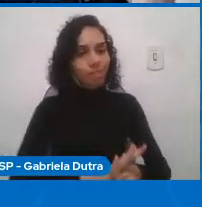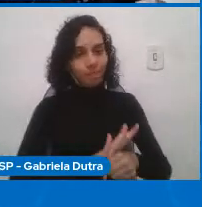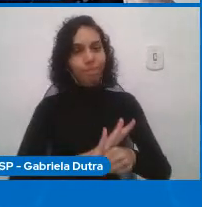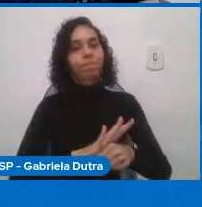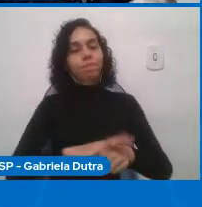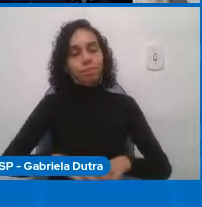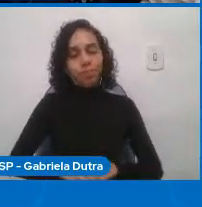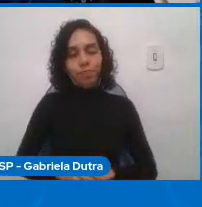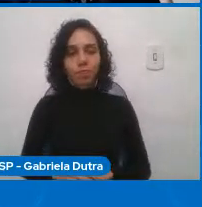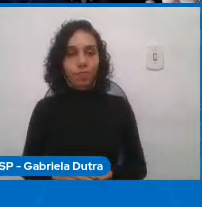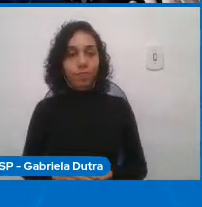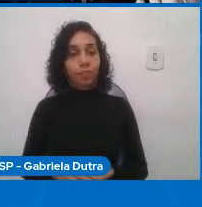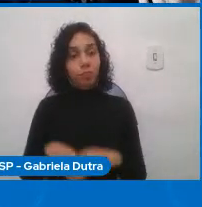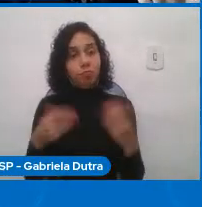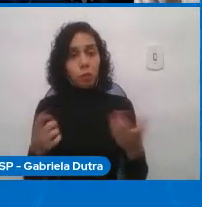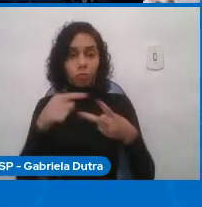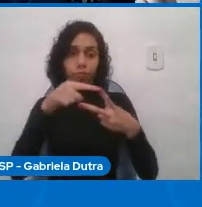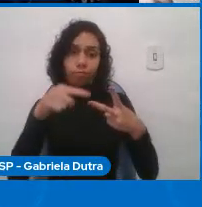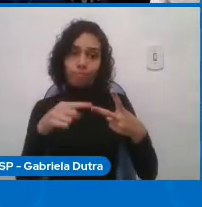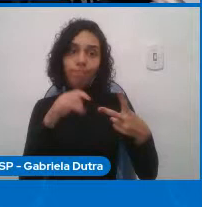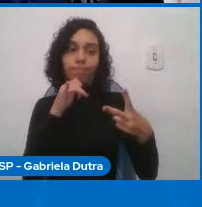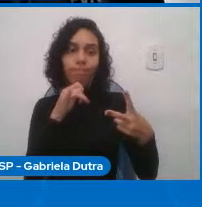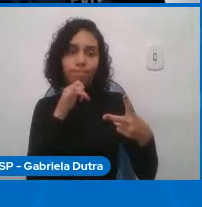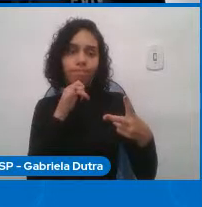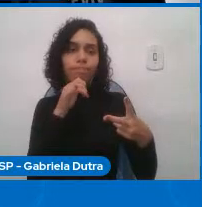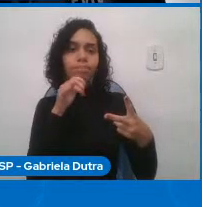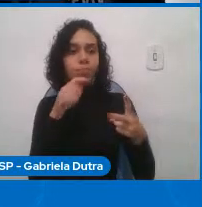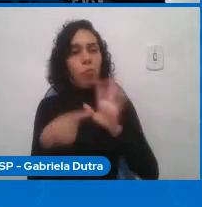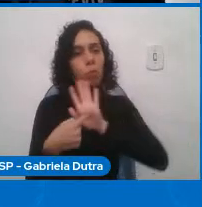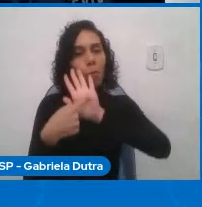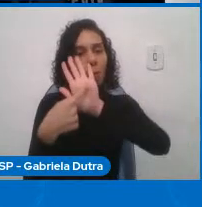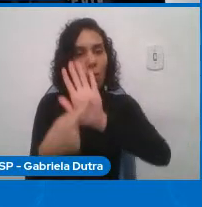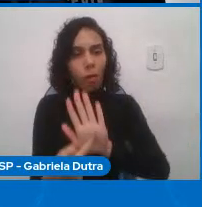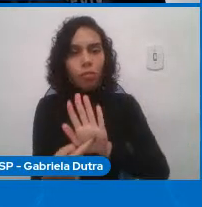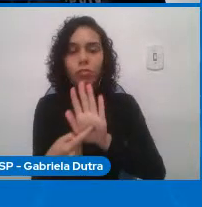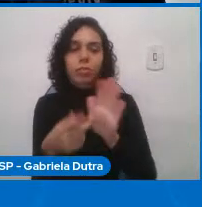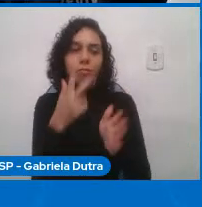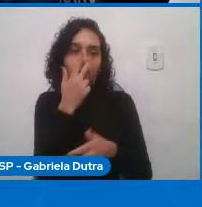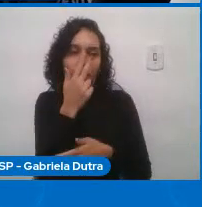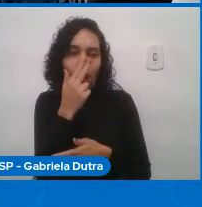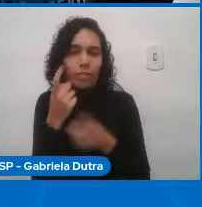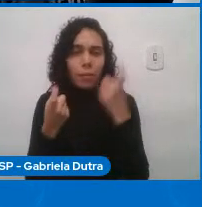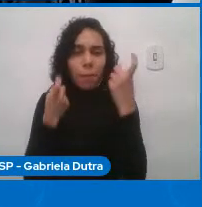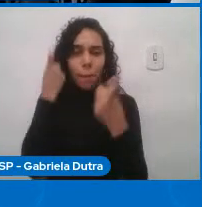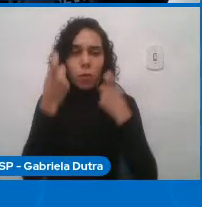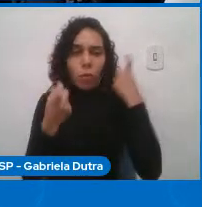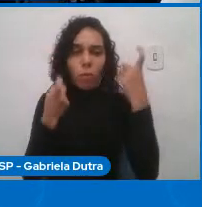Então, aqui também, esses dois exemplos mostram uma falta de preocupação com esses impactos.